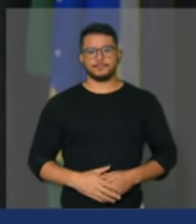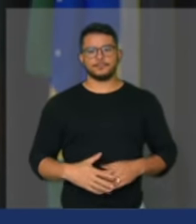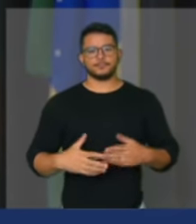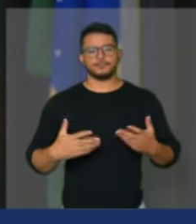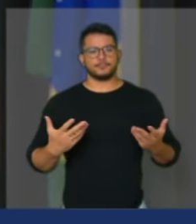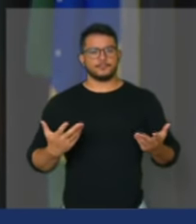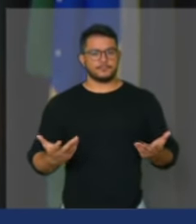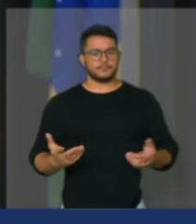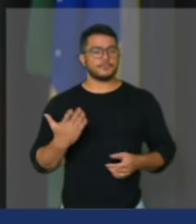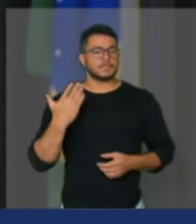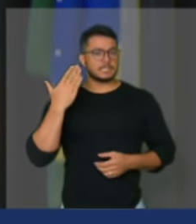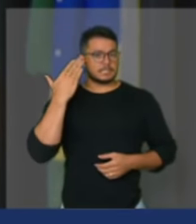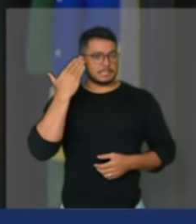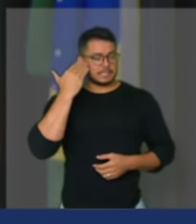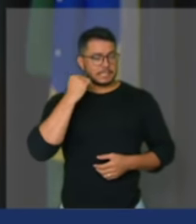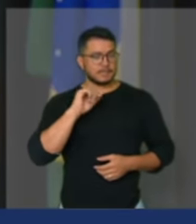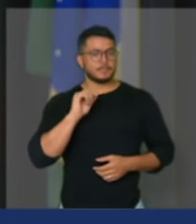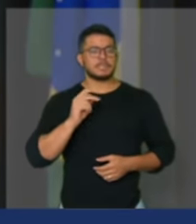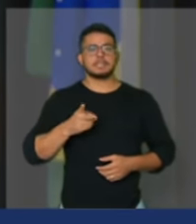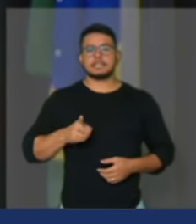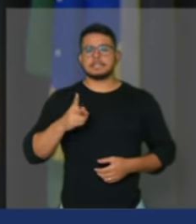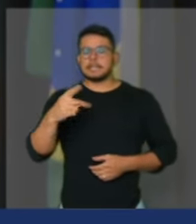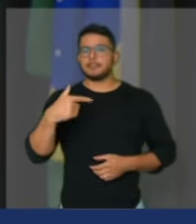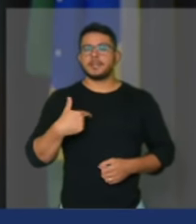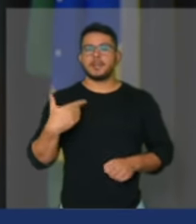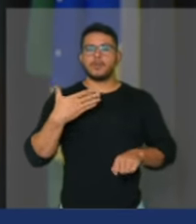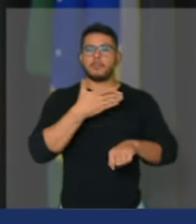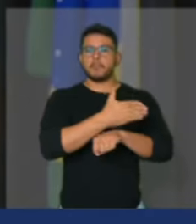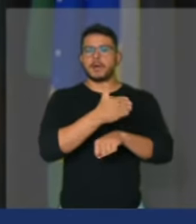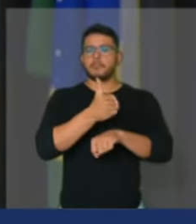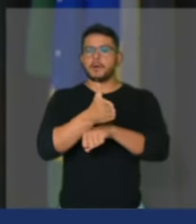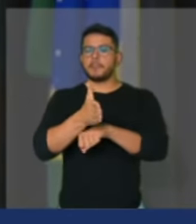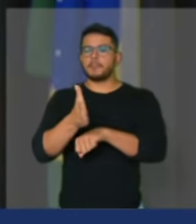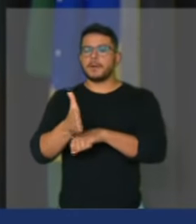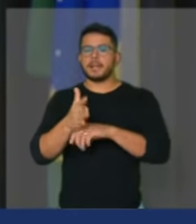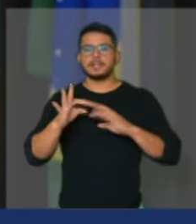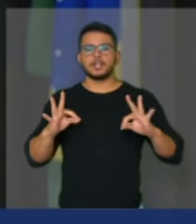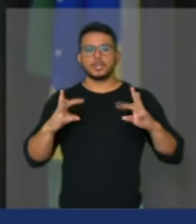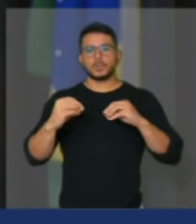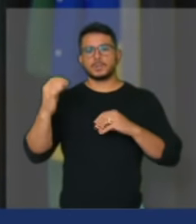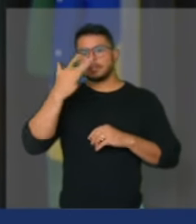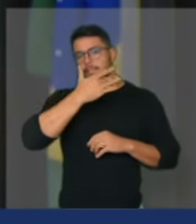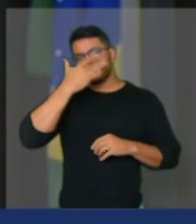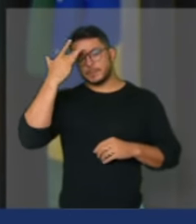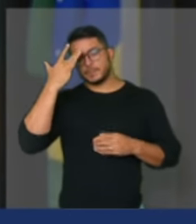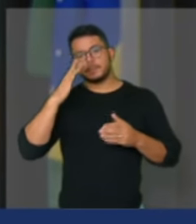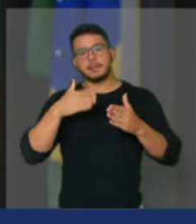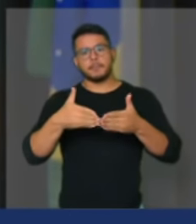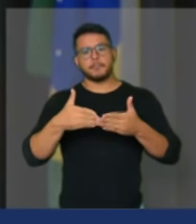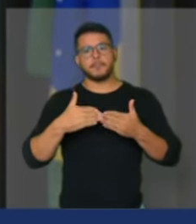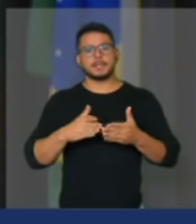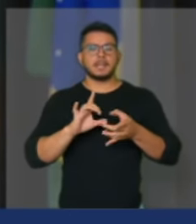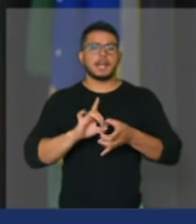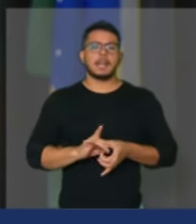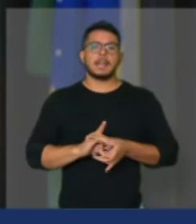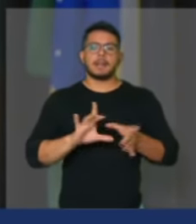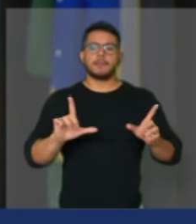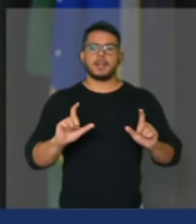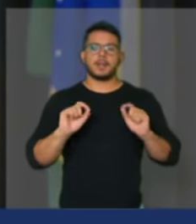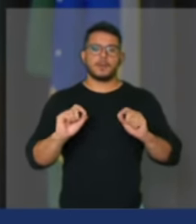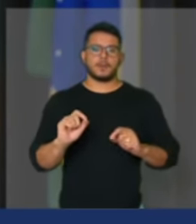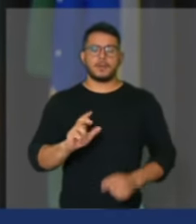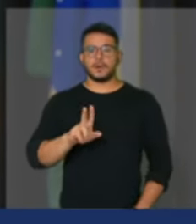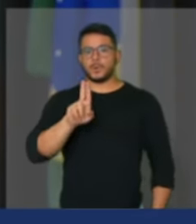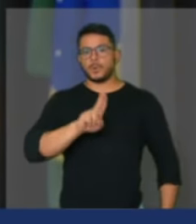pedidos em todos os lugares que eu ando para que liberem o uso de máscaras em vias